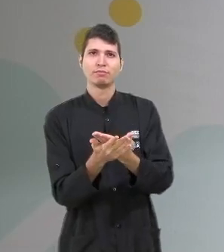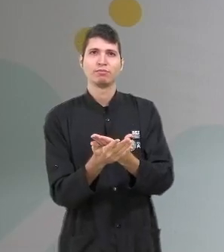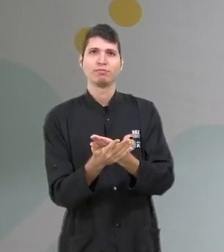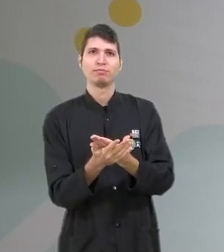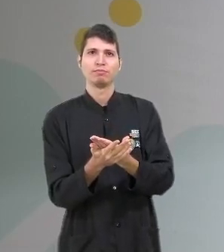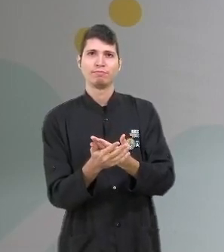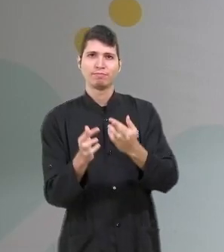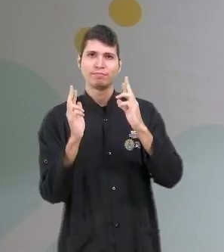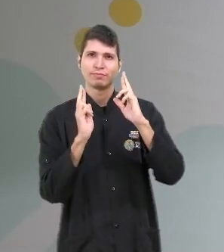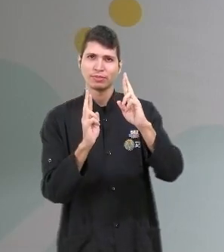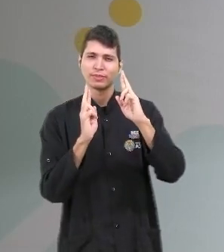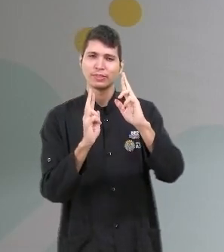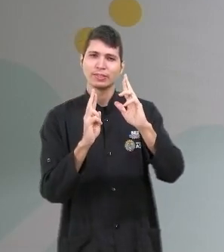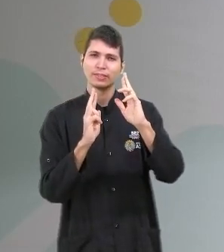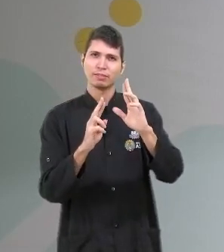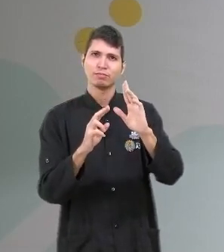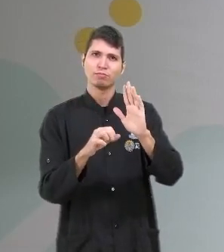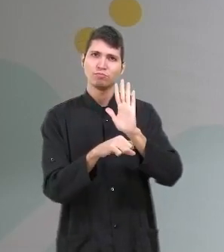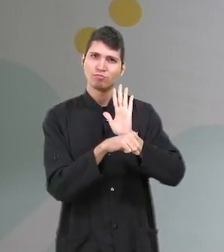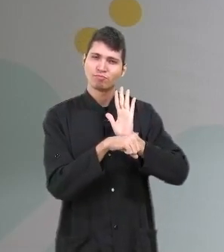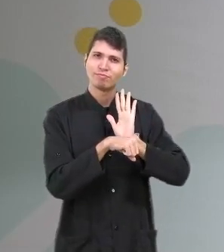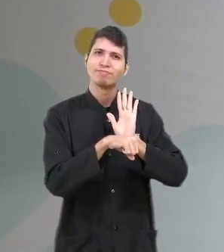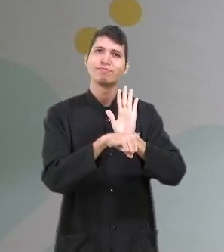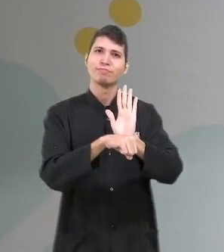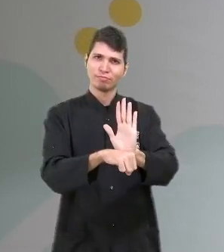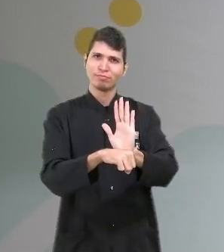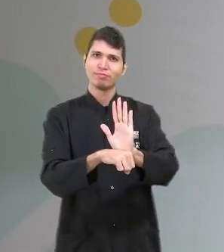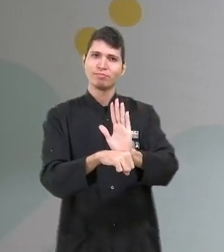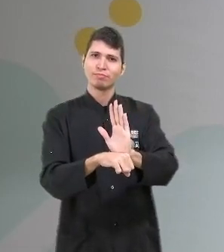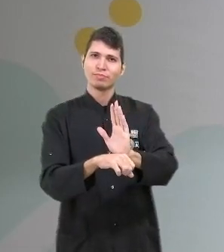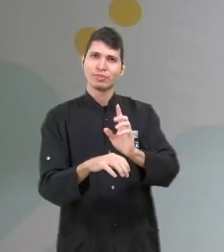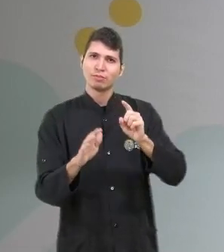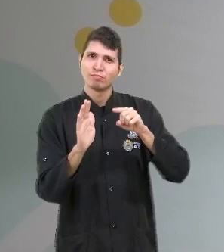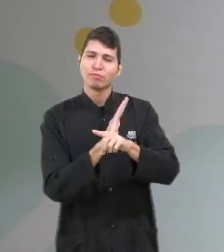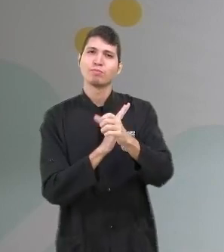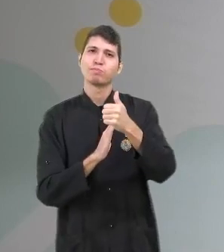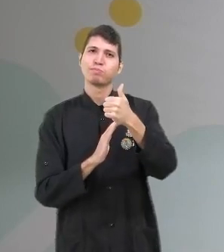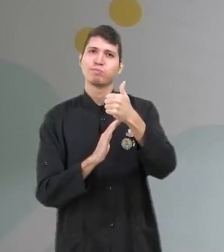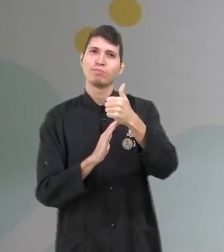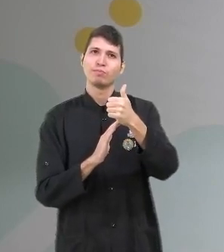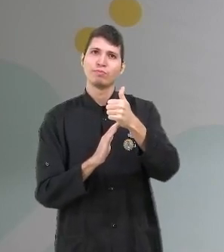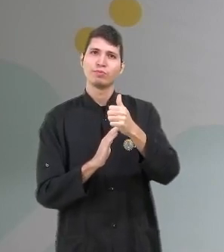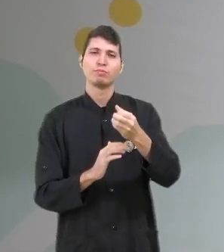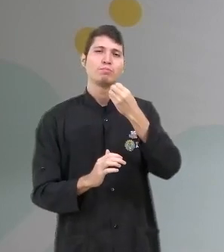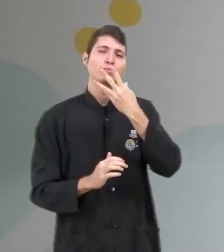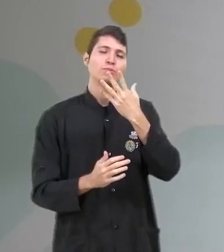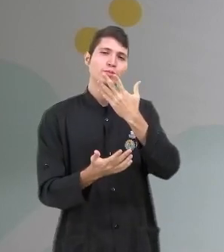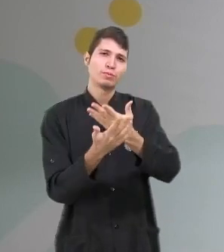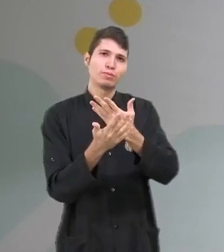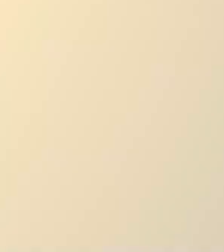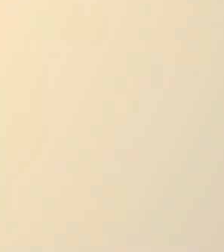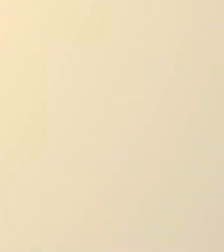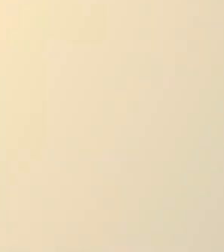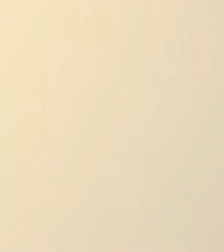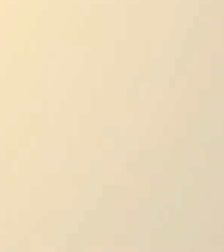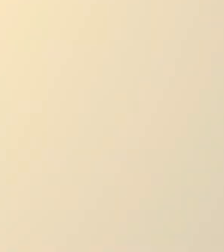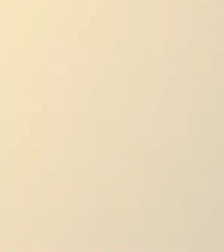ajudado vocês nessa primeira questão, tá bom? Então, boa sorte a todos, bom trabalho, bons estudos e até a próxima.